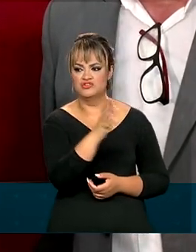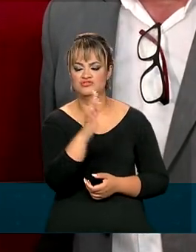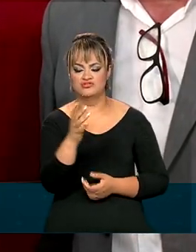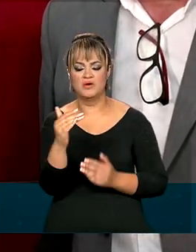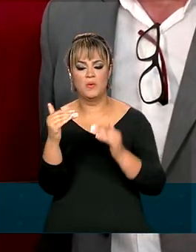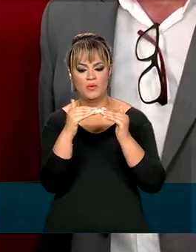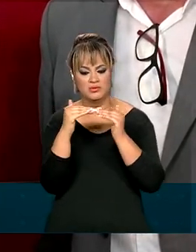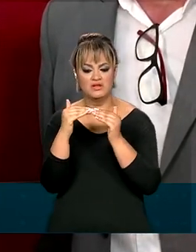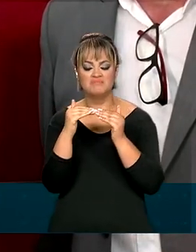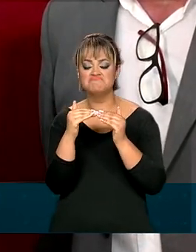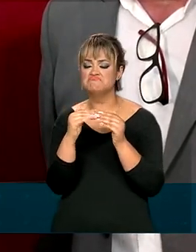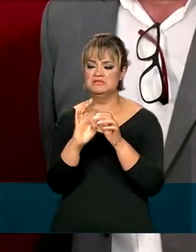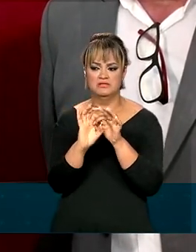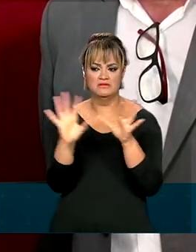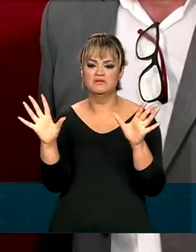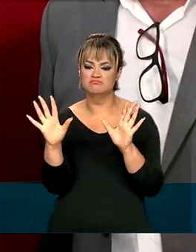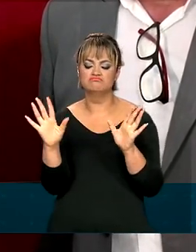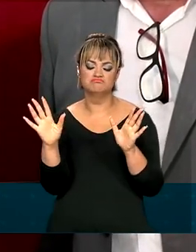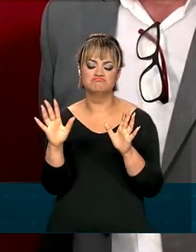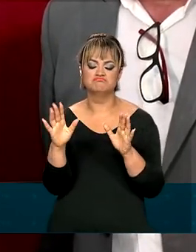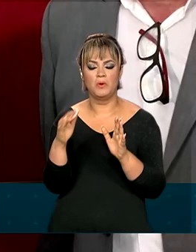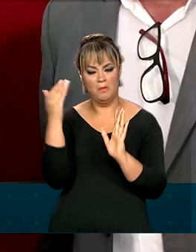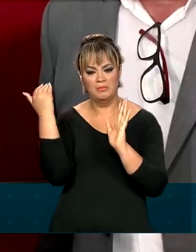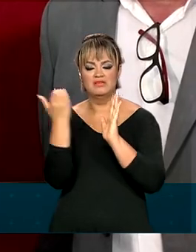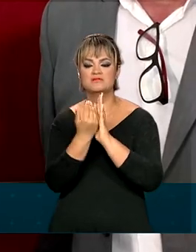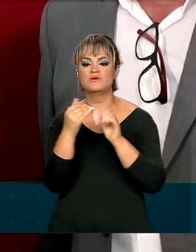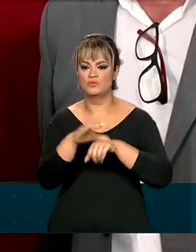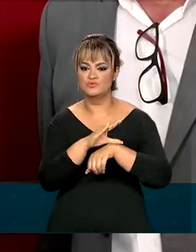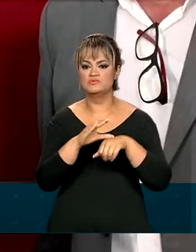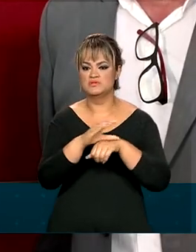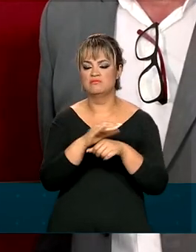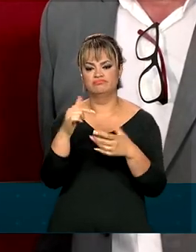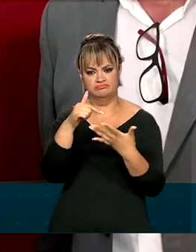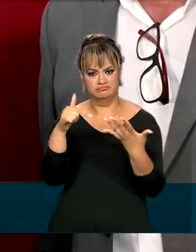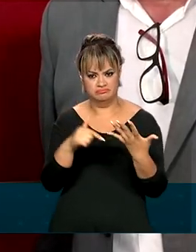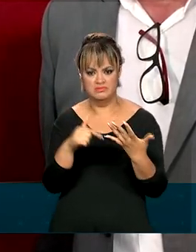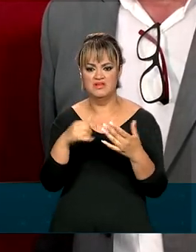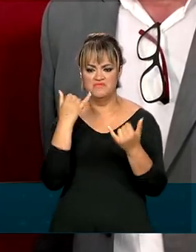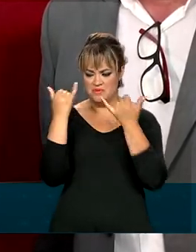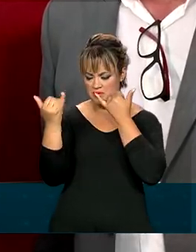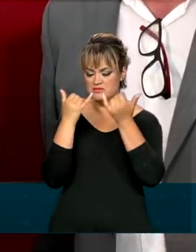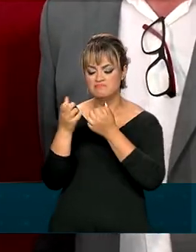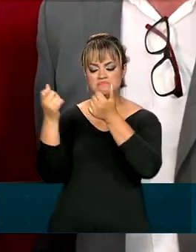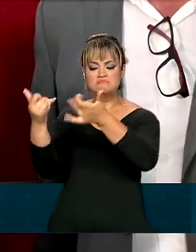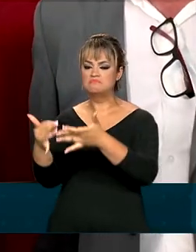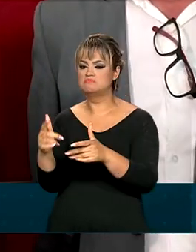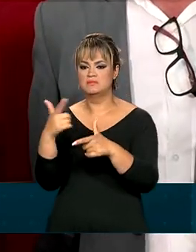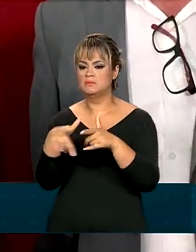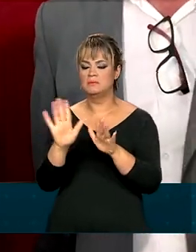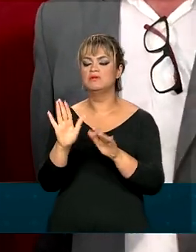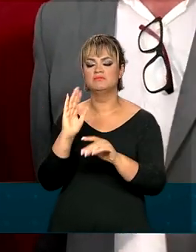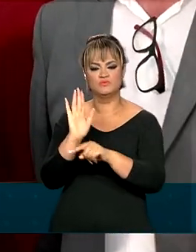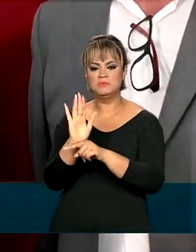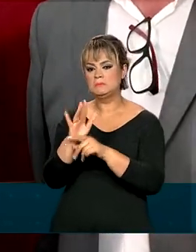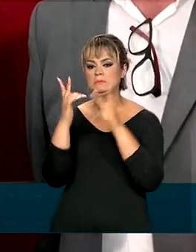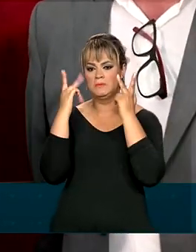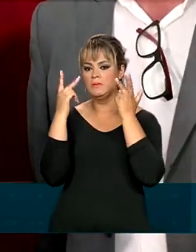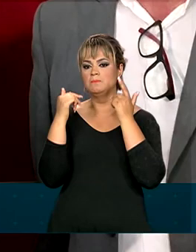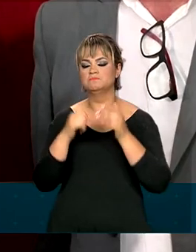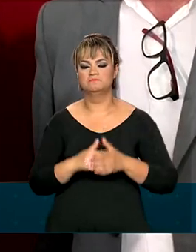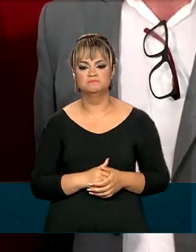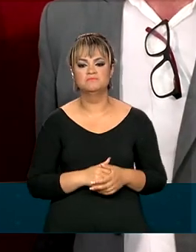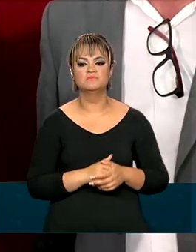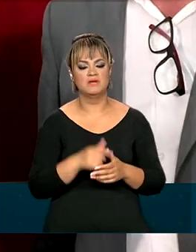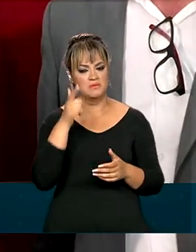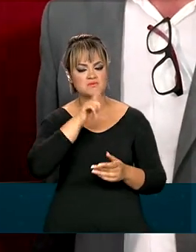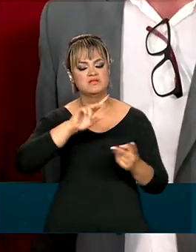Ramos da disposição do governo federal de prestar todas as informações, colaborações, enfim, para